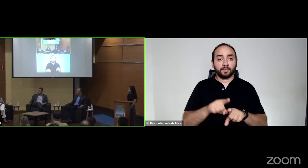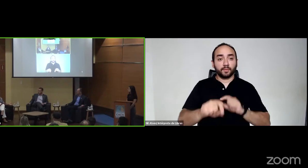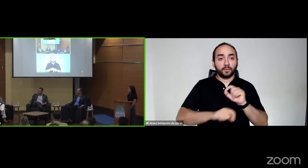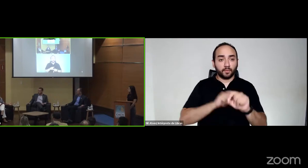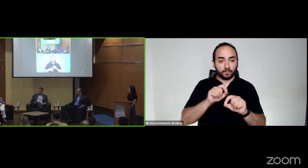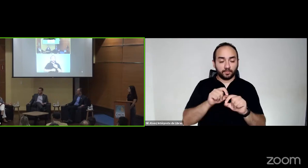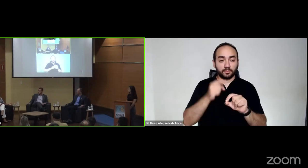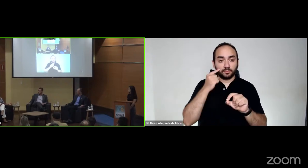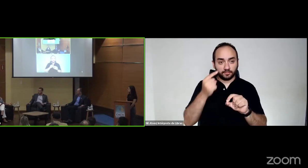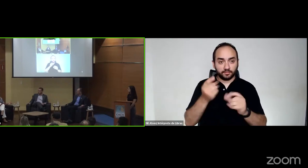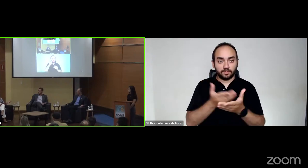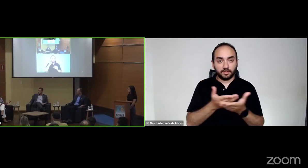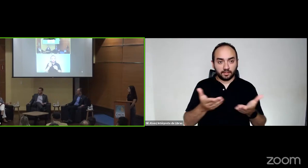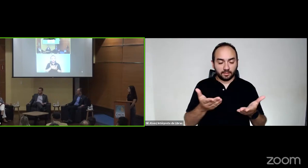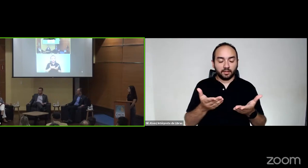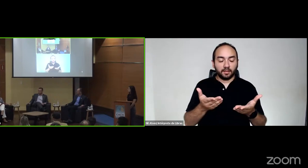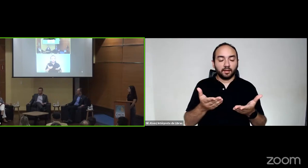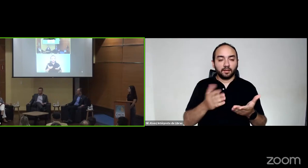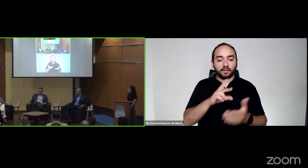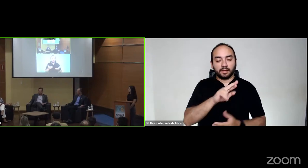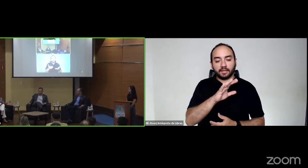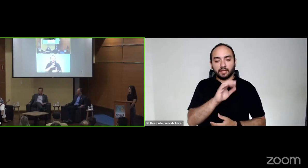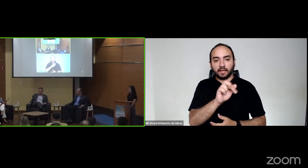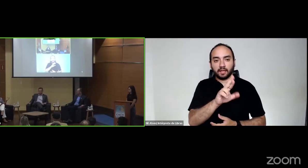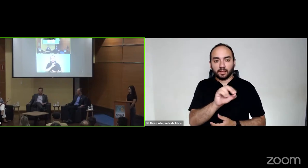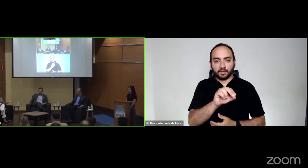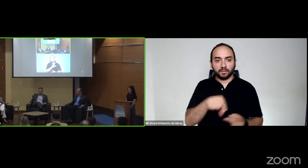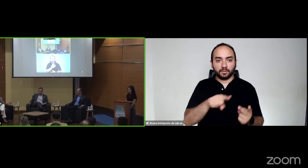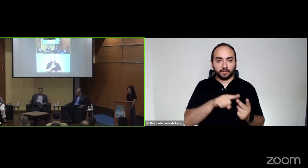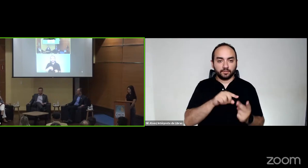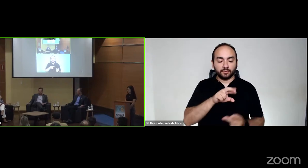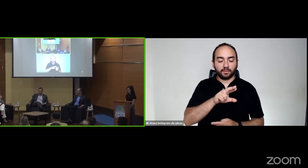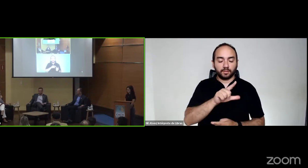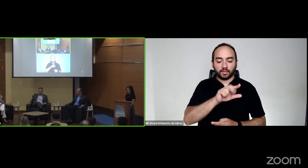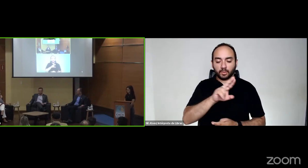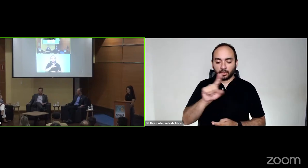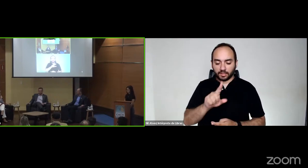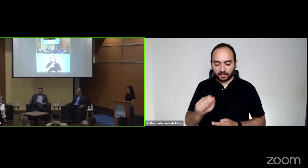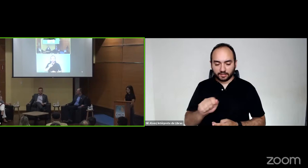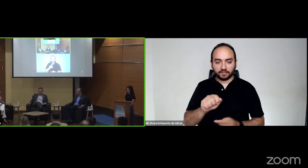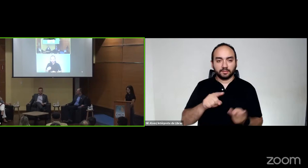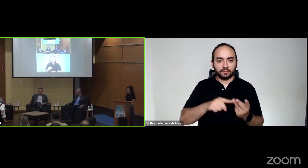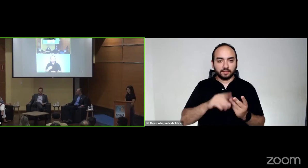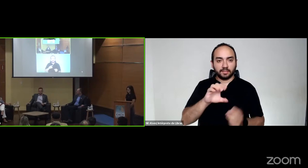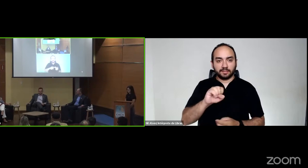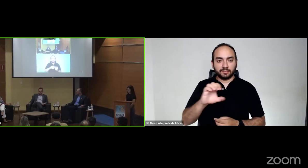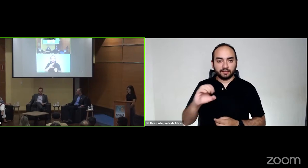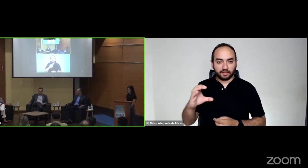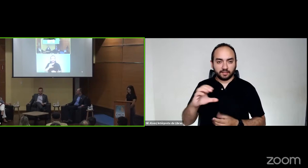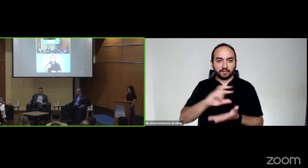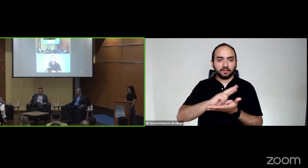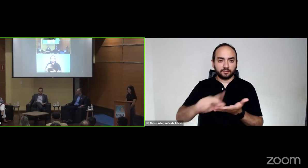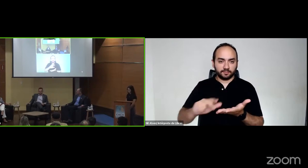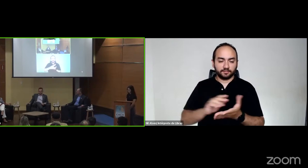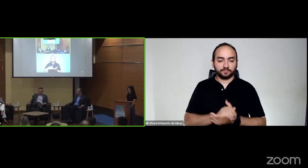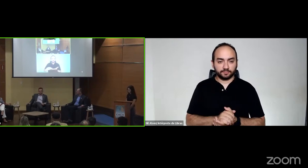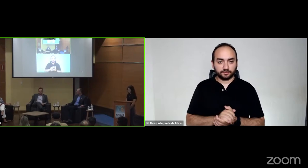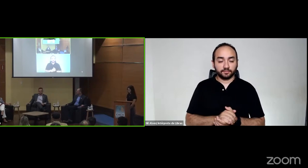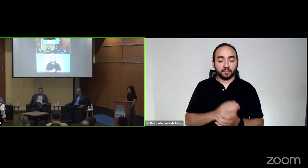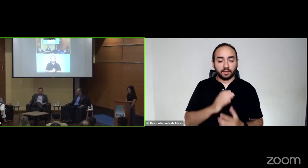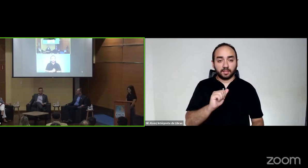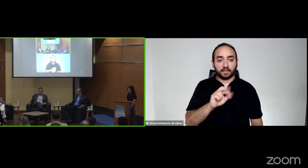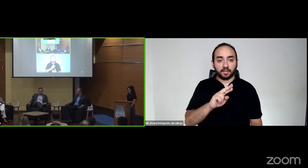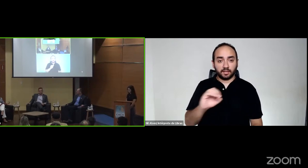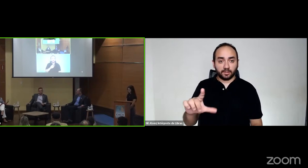professores Ricardo Vinha, Antônio Bramante, Luiz Antônio Guimarães, do SESC Departamento Nacional, a Carol